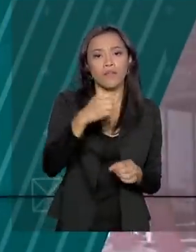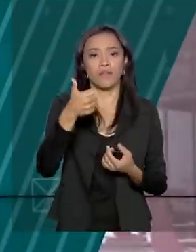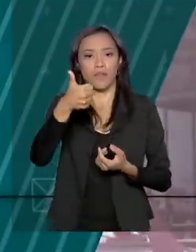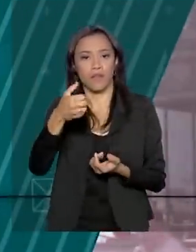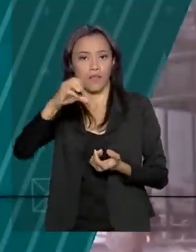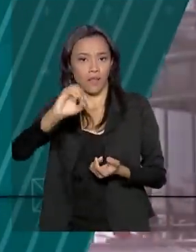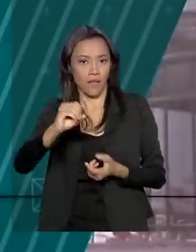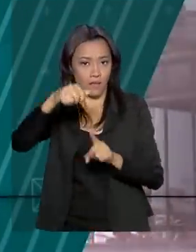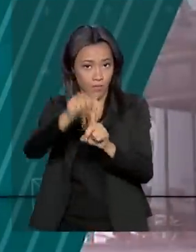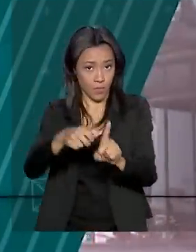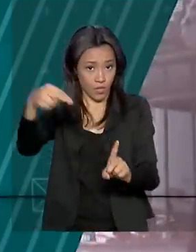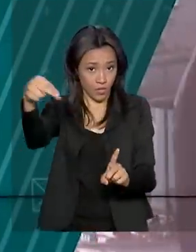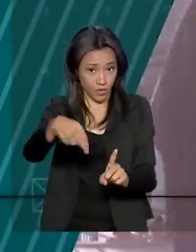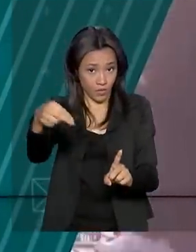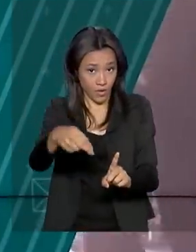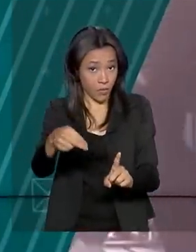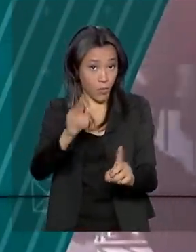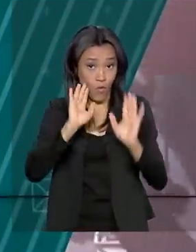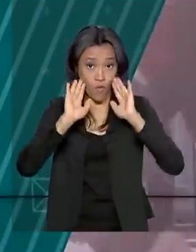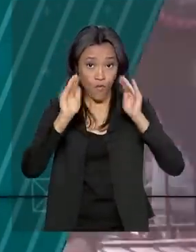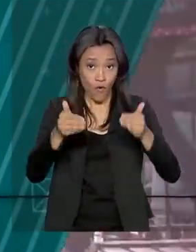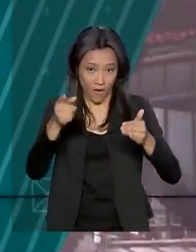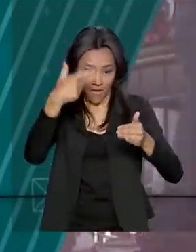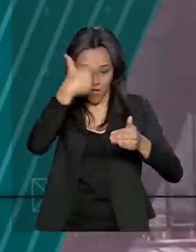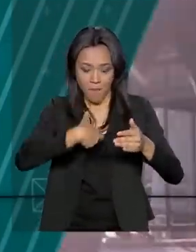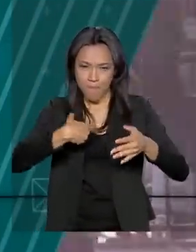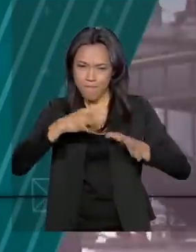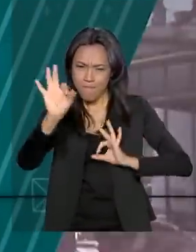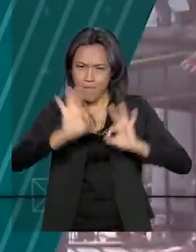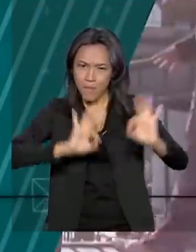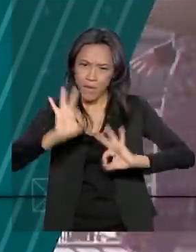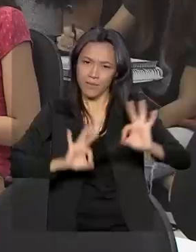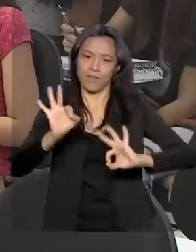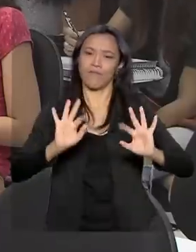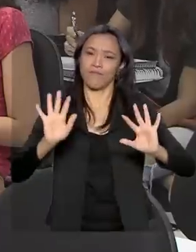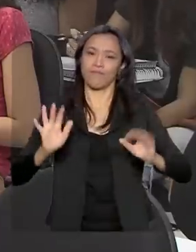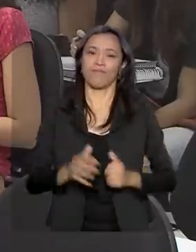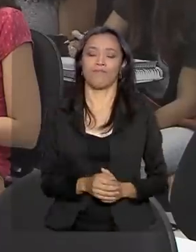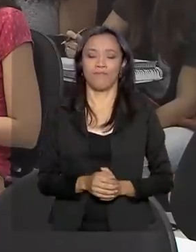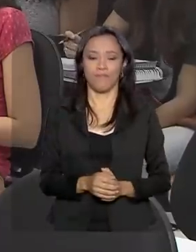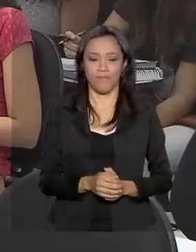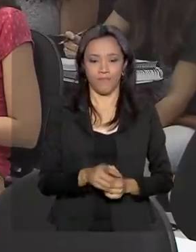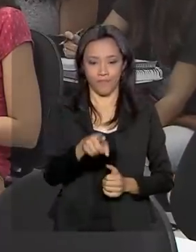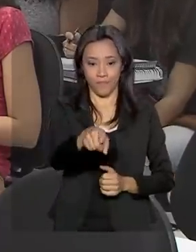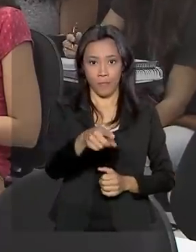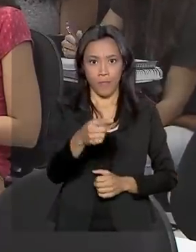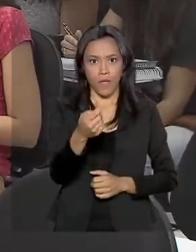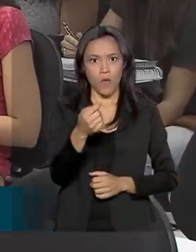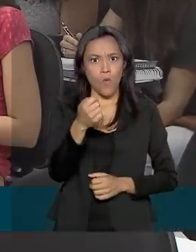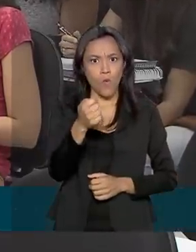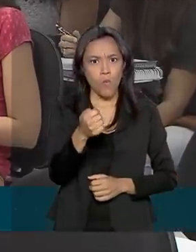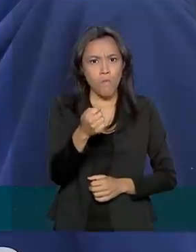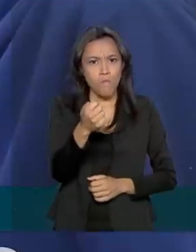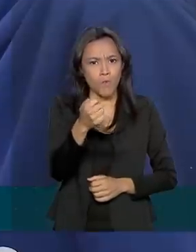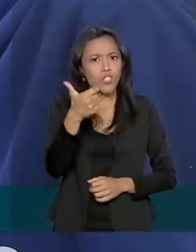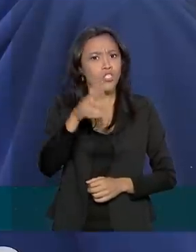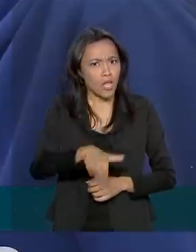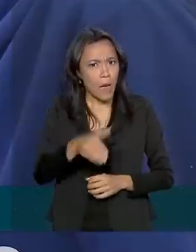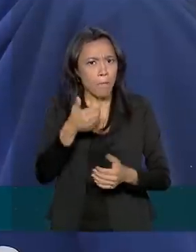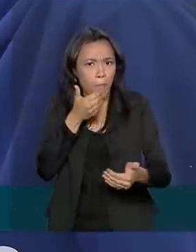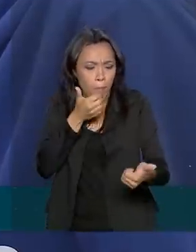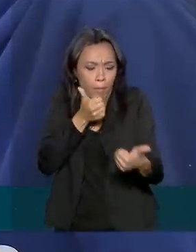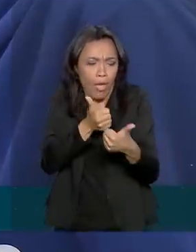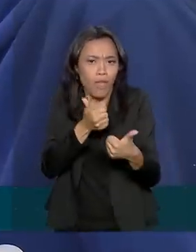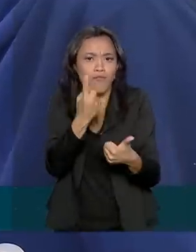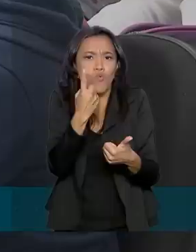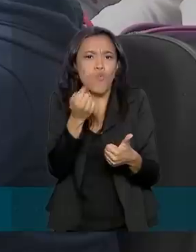10 de novembro. O foco agora é na preparação final. Menos de um mês para o Enem, hora de ter